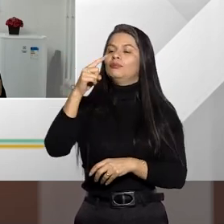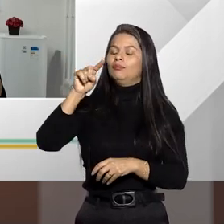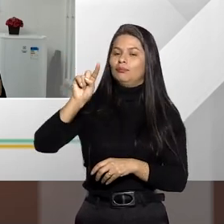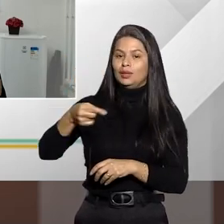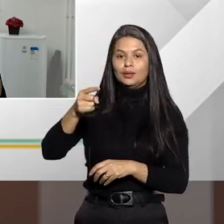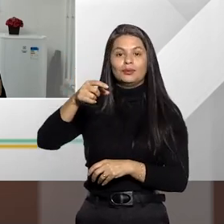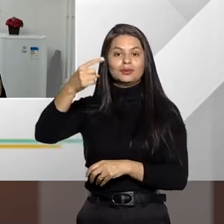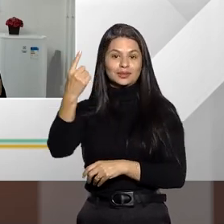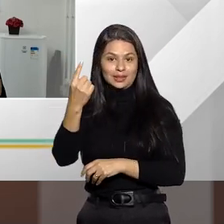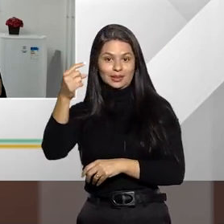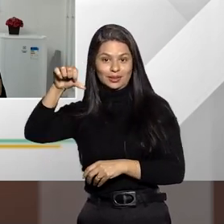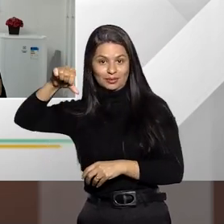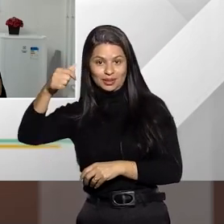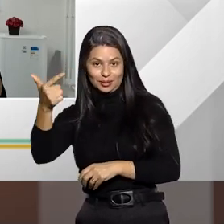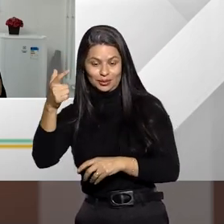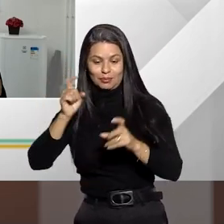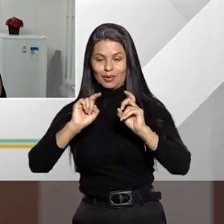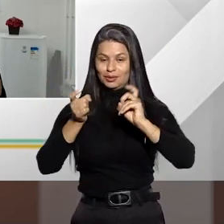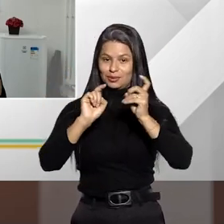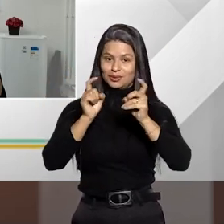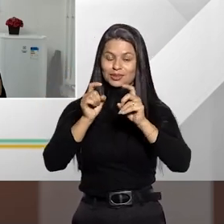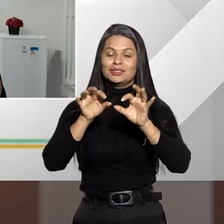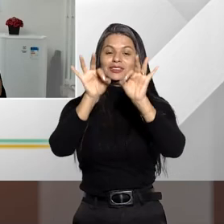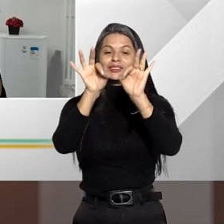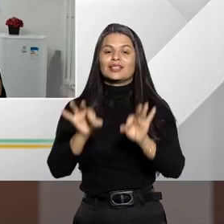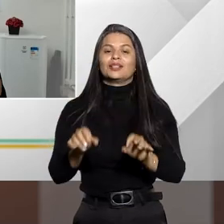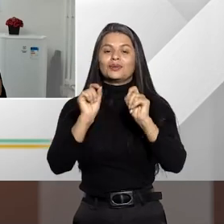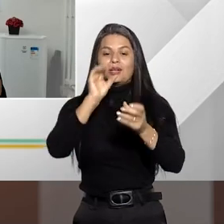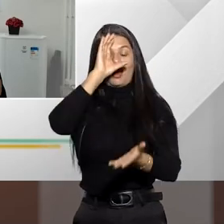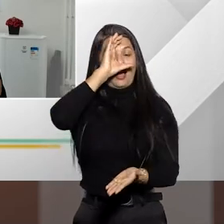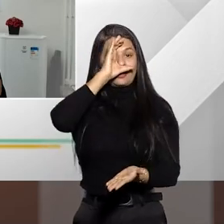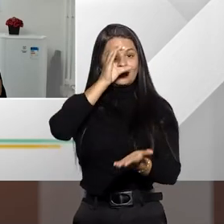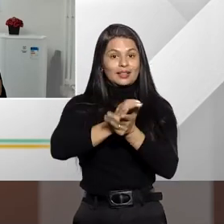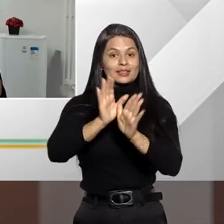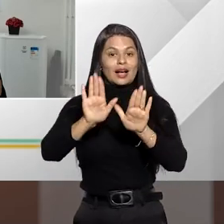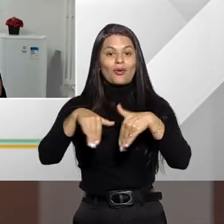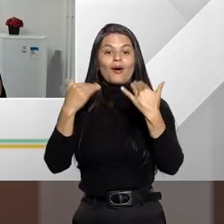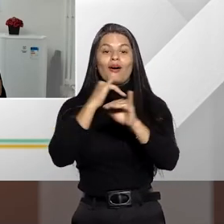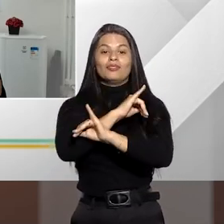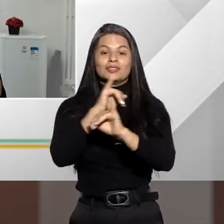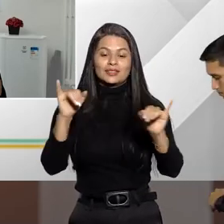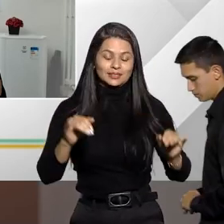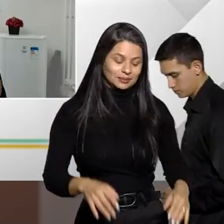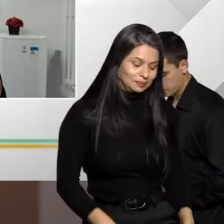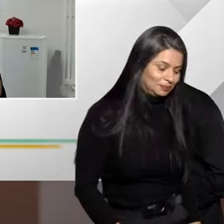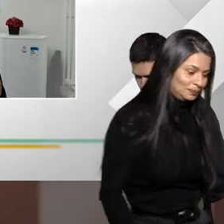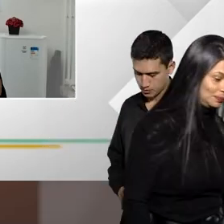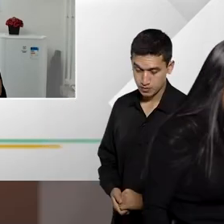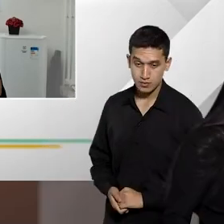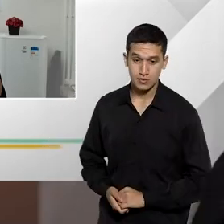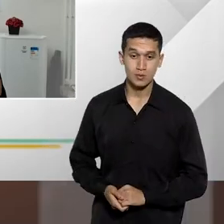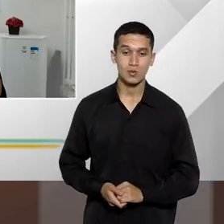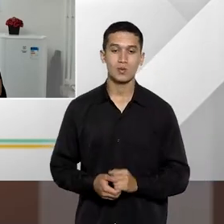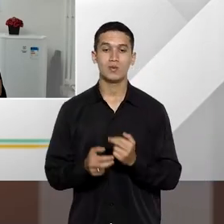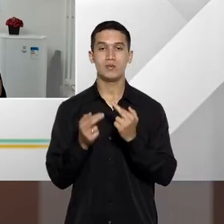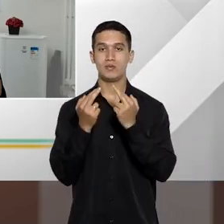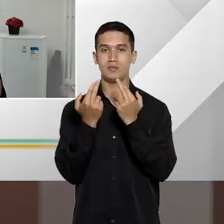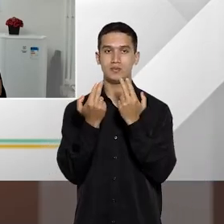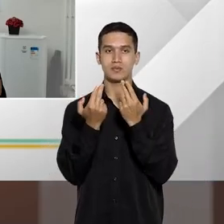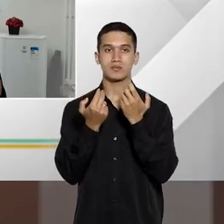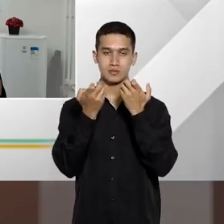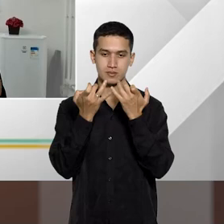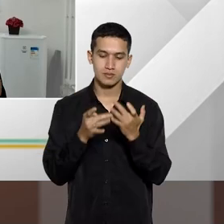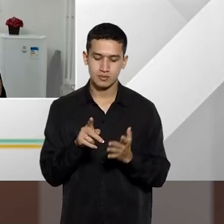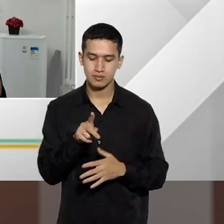né? A terceira sessão vai discutir exatamente essa tese sobre a qual foi mencionada aí pela professora Ana. O que que você avalia, então,